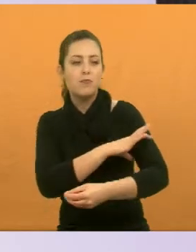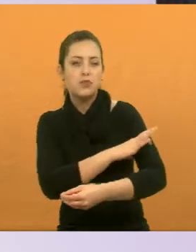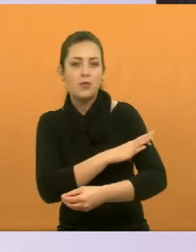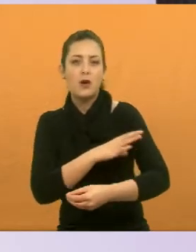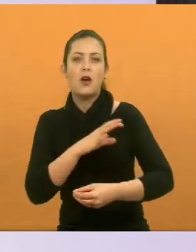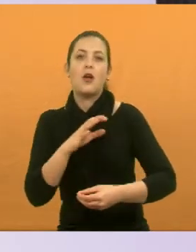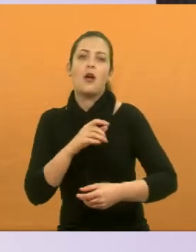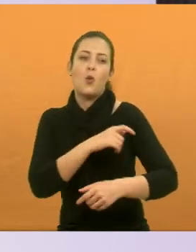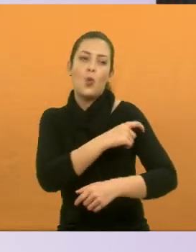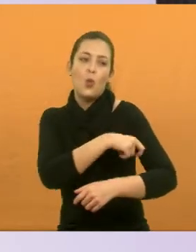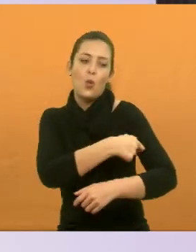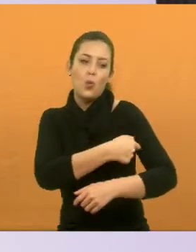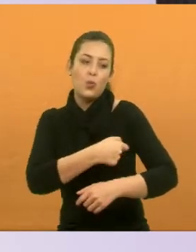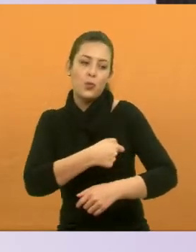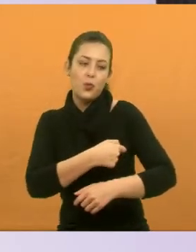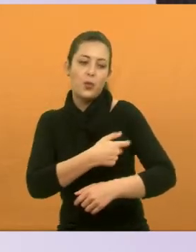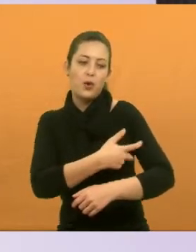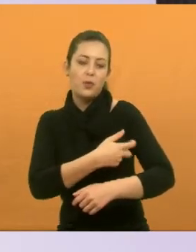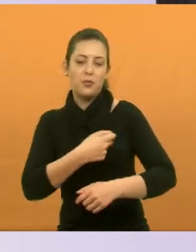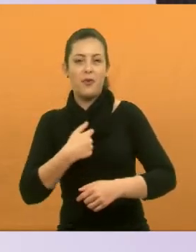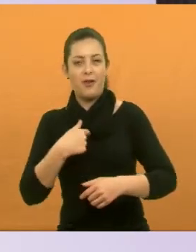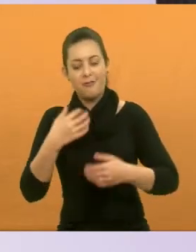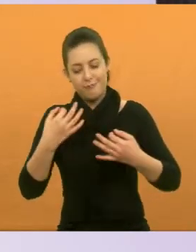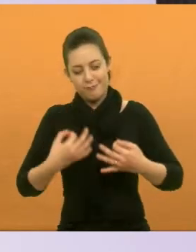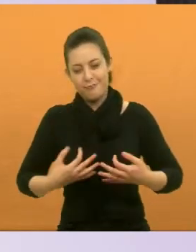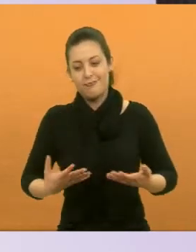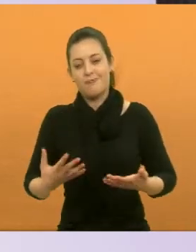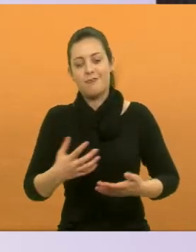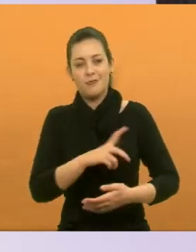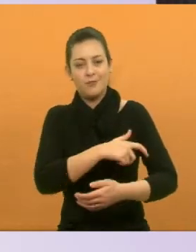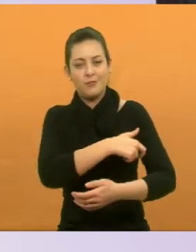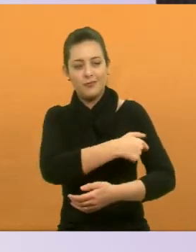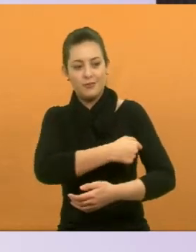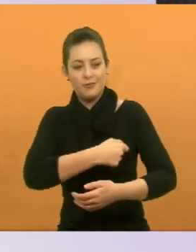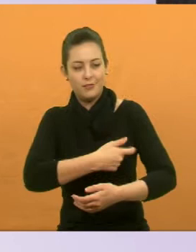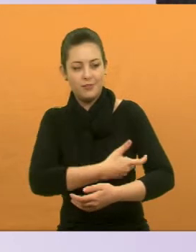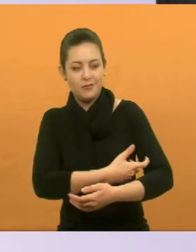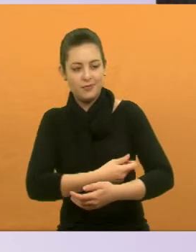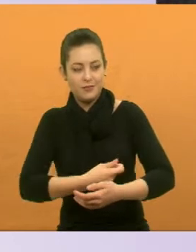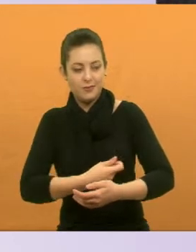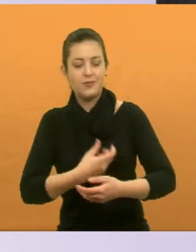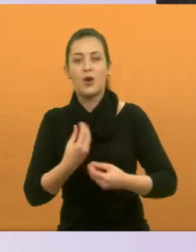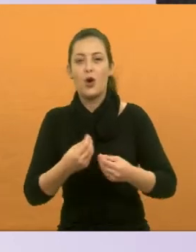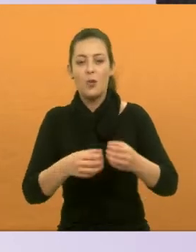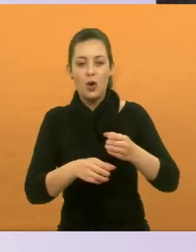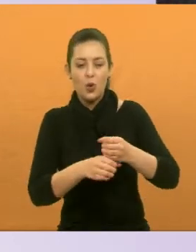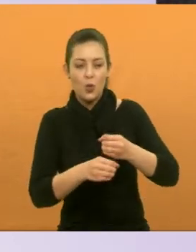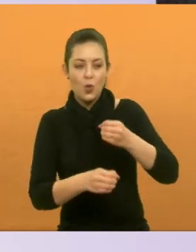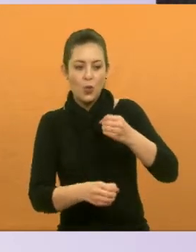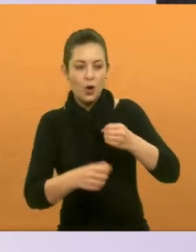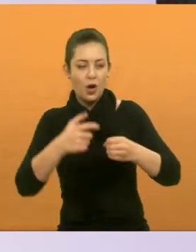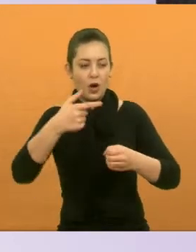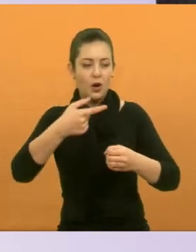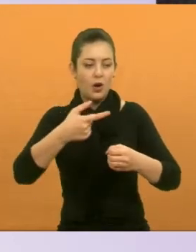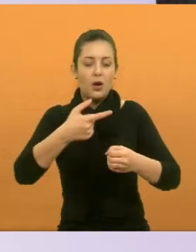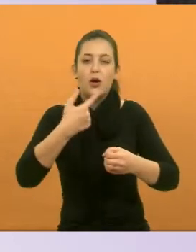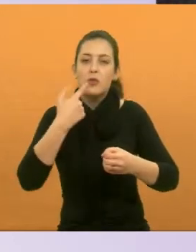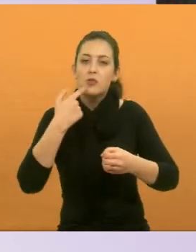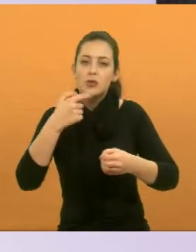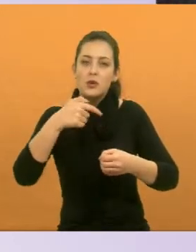Modéstia à parte, eu era uma boa coletora de sangue. Então, eu sei muito bem como deve-se coletar o material, os tubos que tem utilizado e tudo mais.